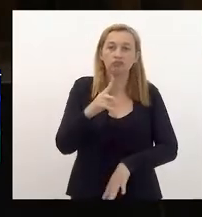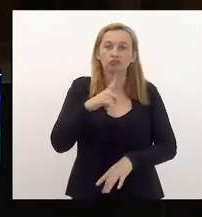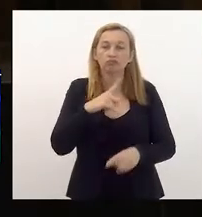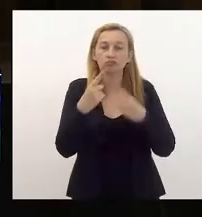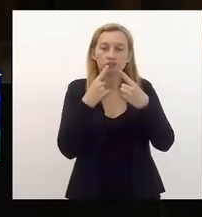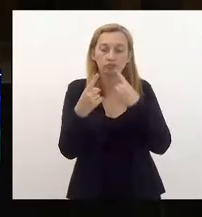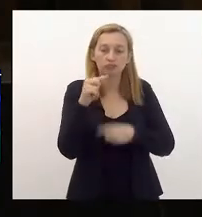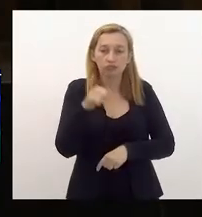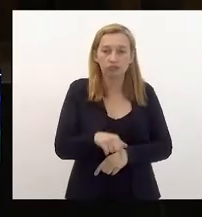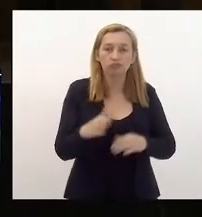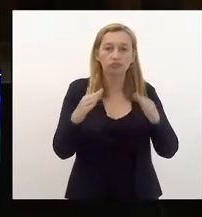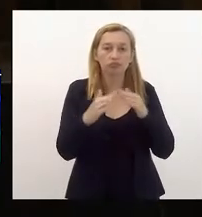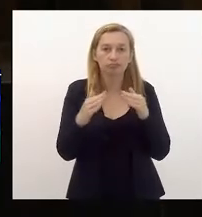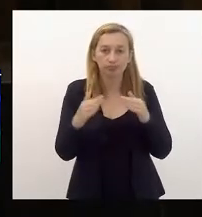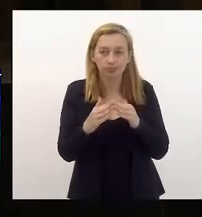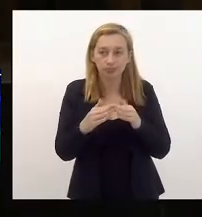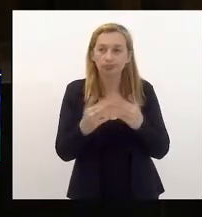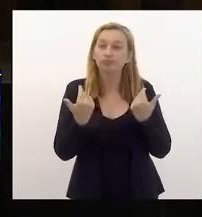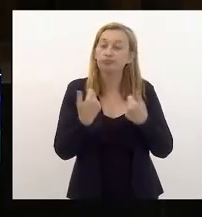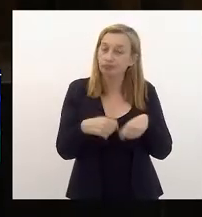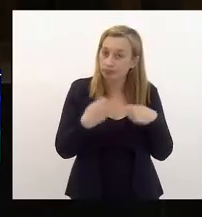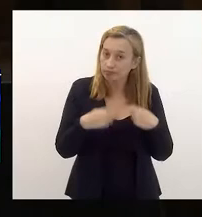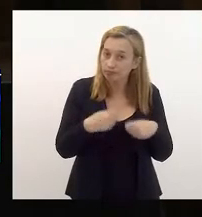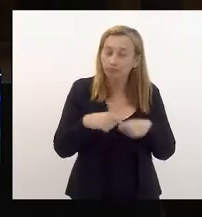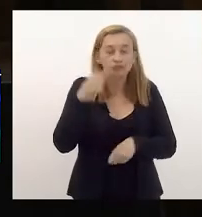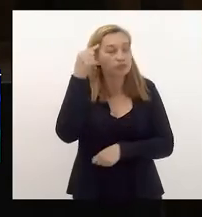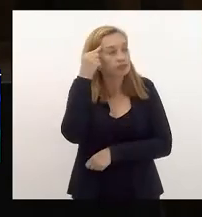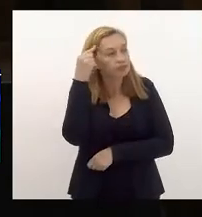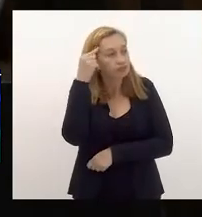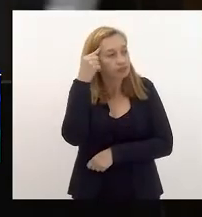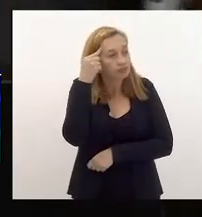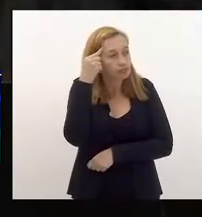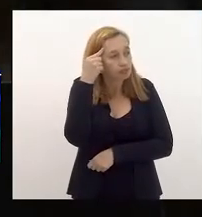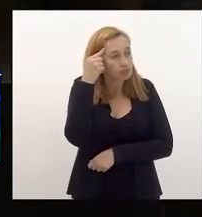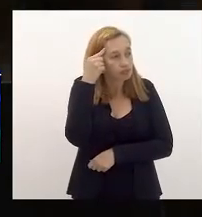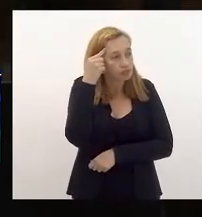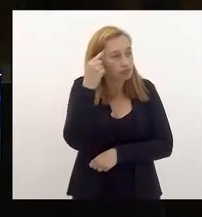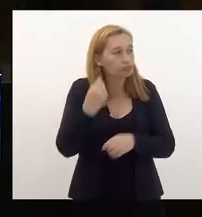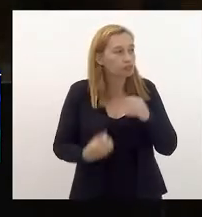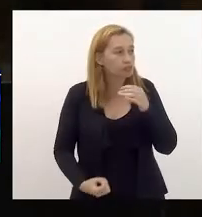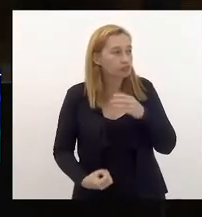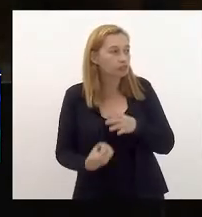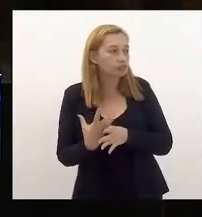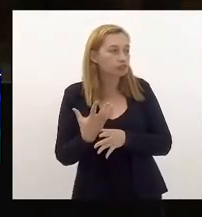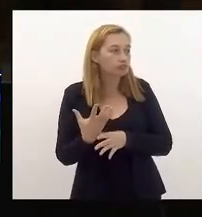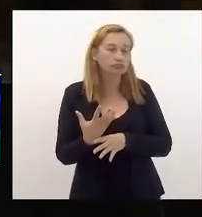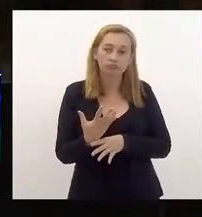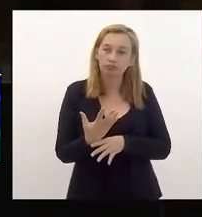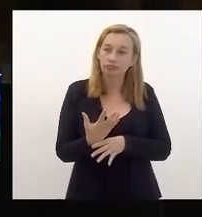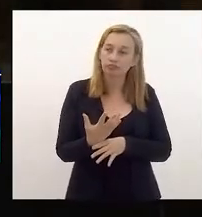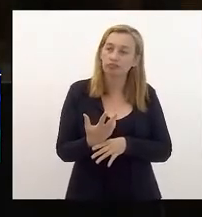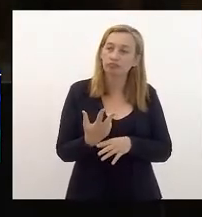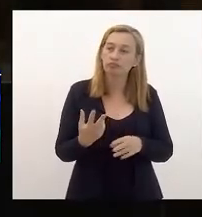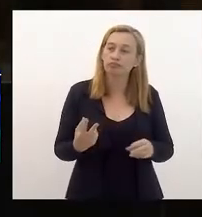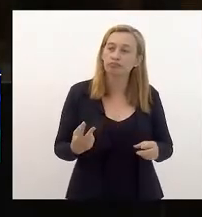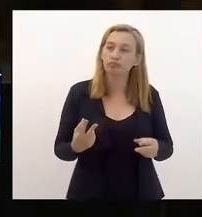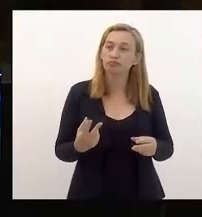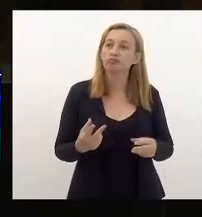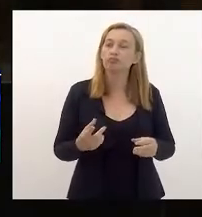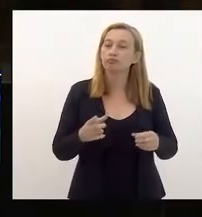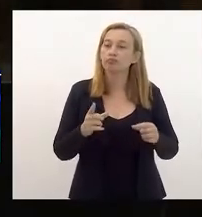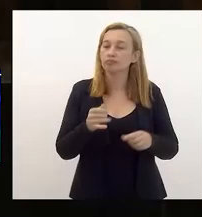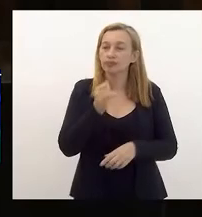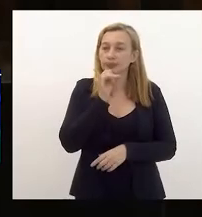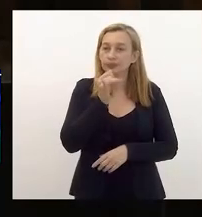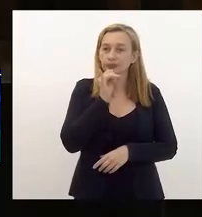debatido aqui muito nessa casa a necessidade de se pensar cadeias produtivas integradas, por exemplo, no Complexo